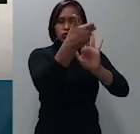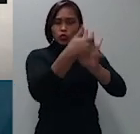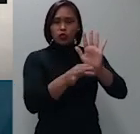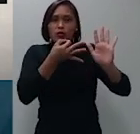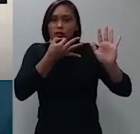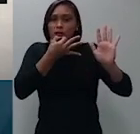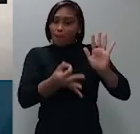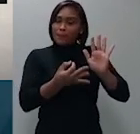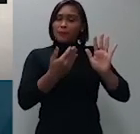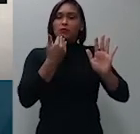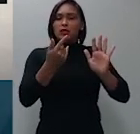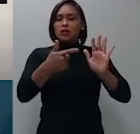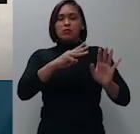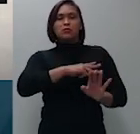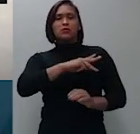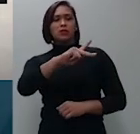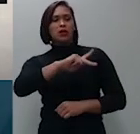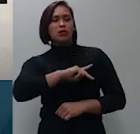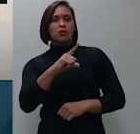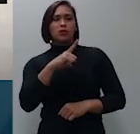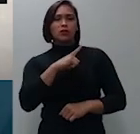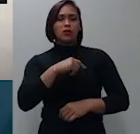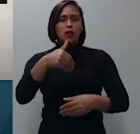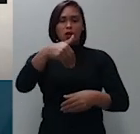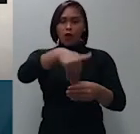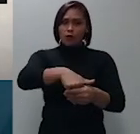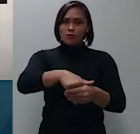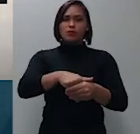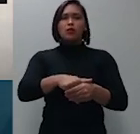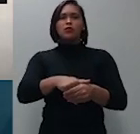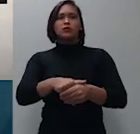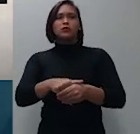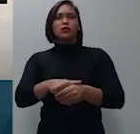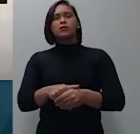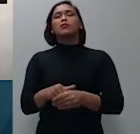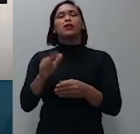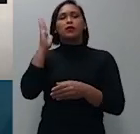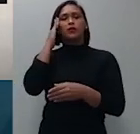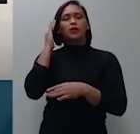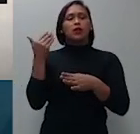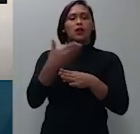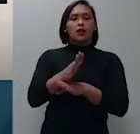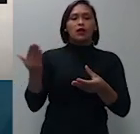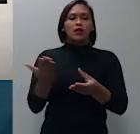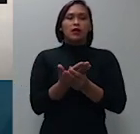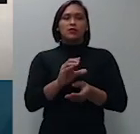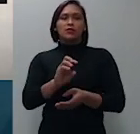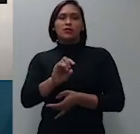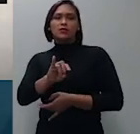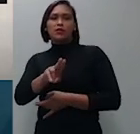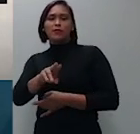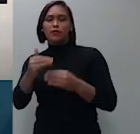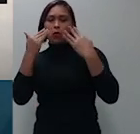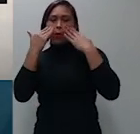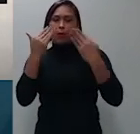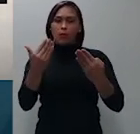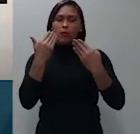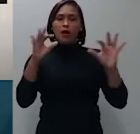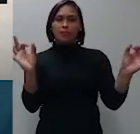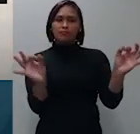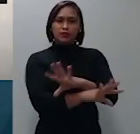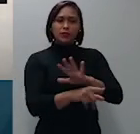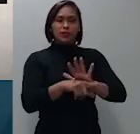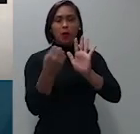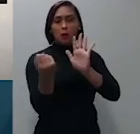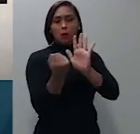Ministério Público voto pelo reconhecimento de que a presente ação civil pública deve ser extinta em virtude da homologação do